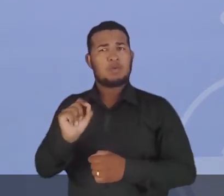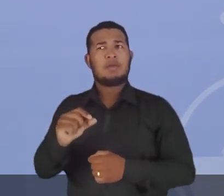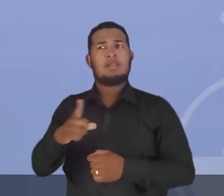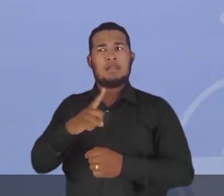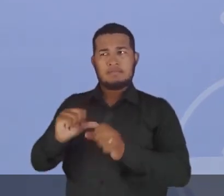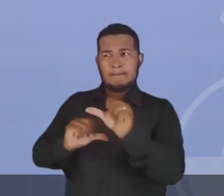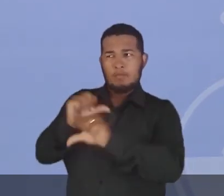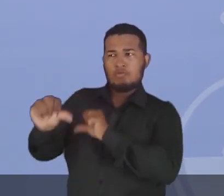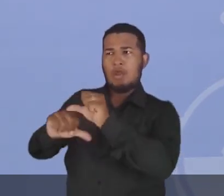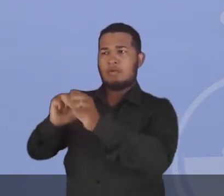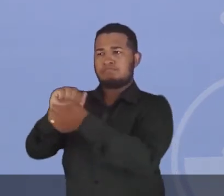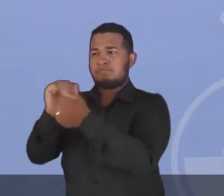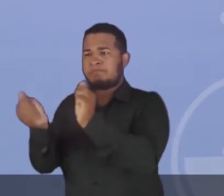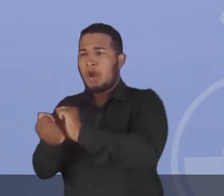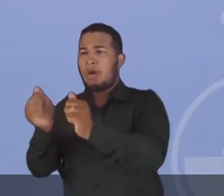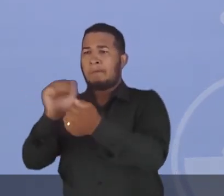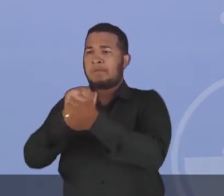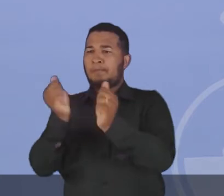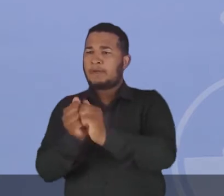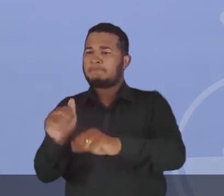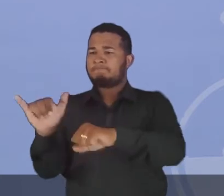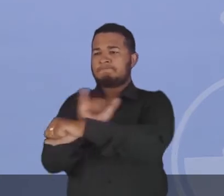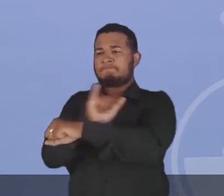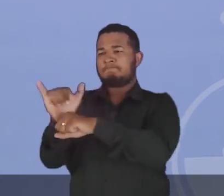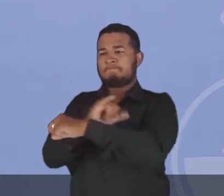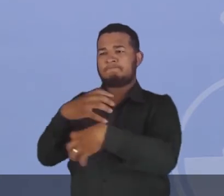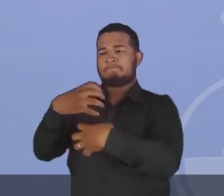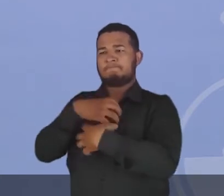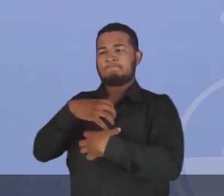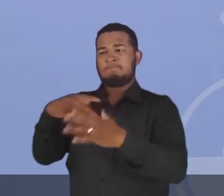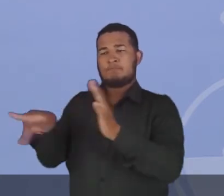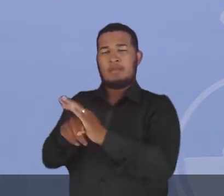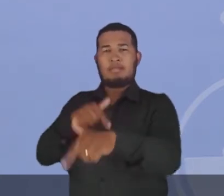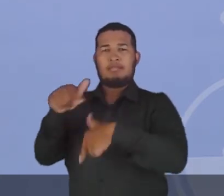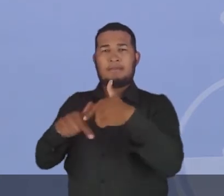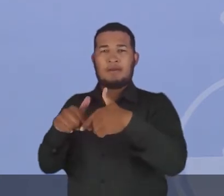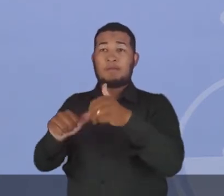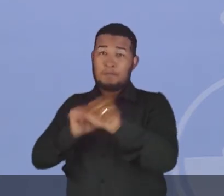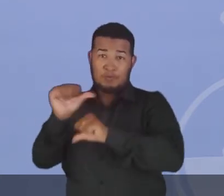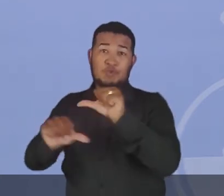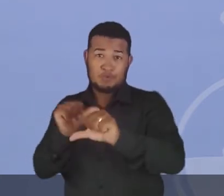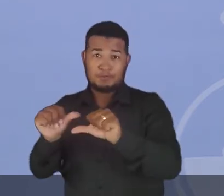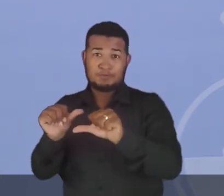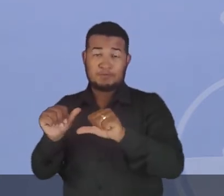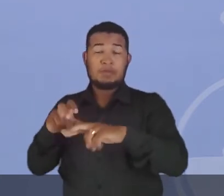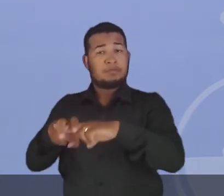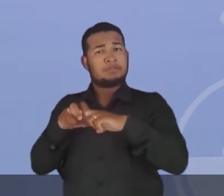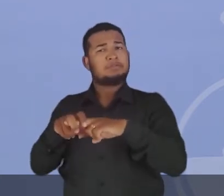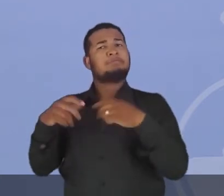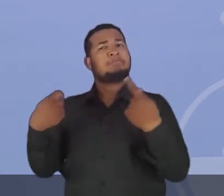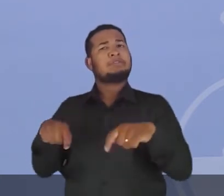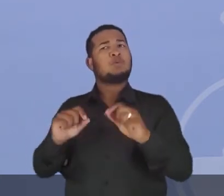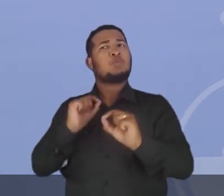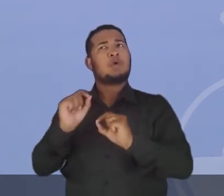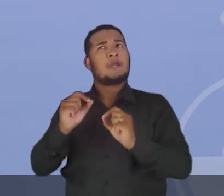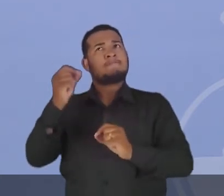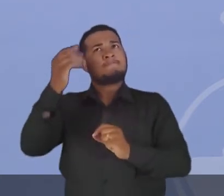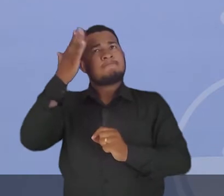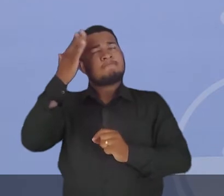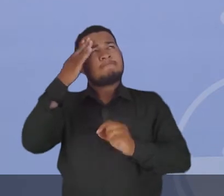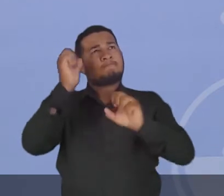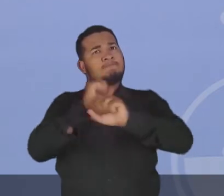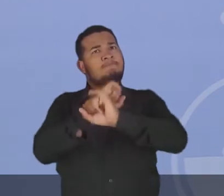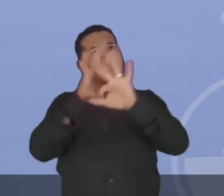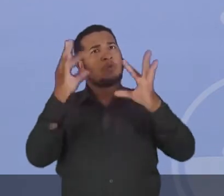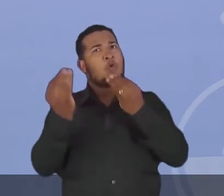com essas mudanças, mudou a estrutura de trabalho. Essa estrutura de trabalho mudou, precisamos tentar entender